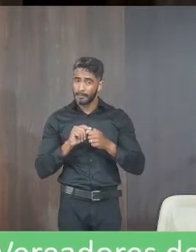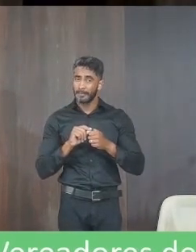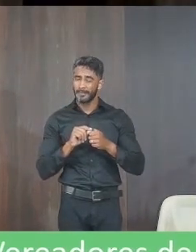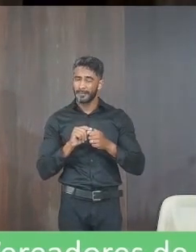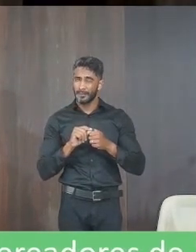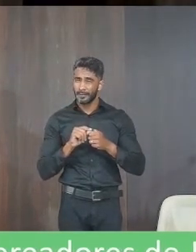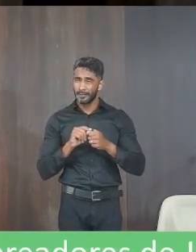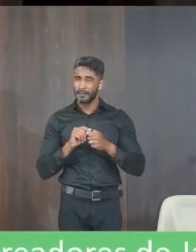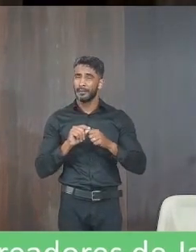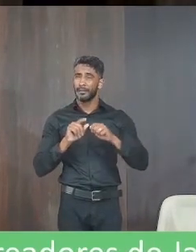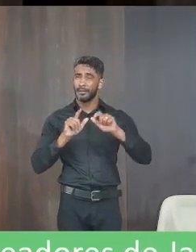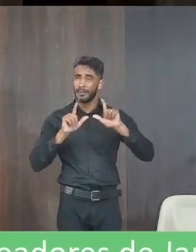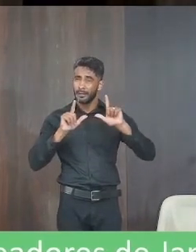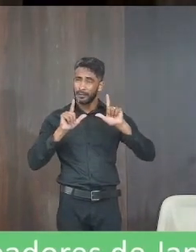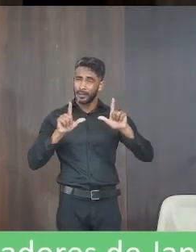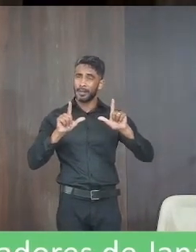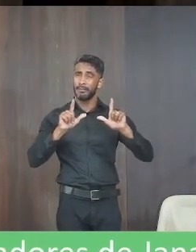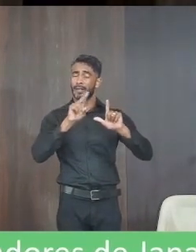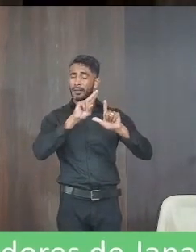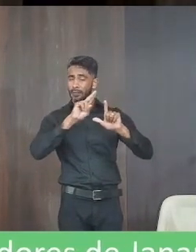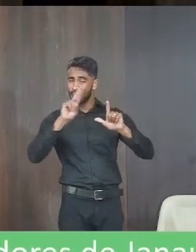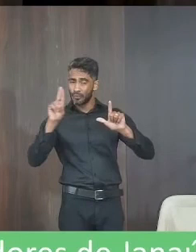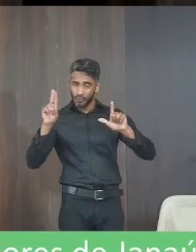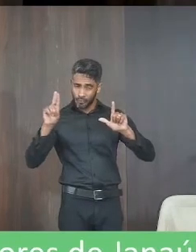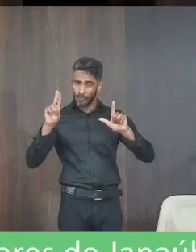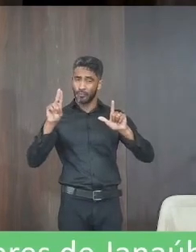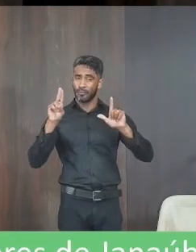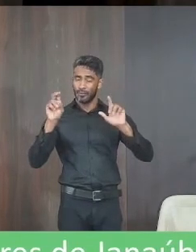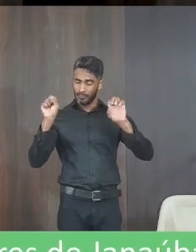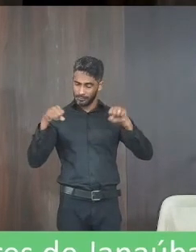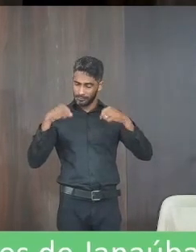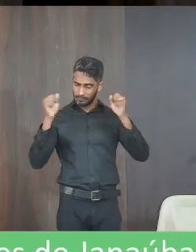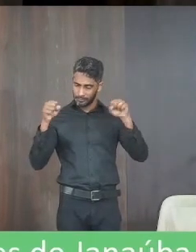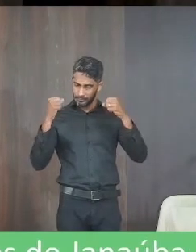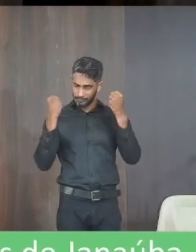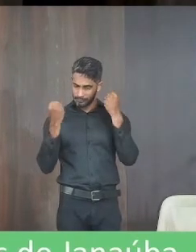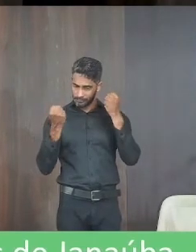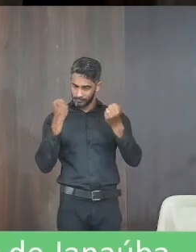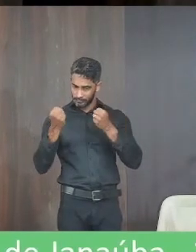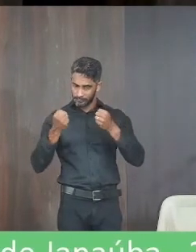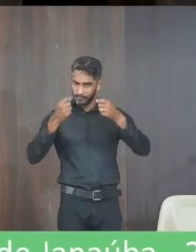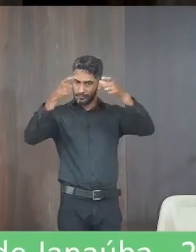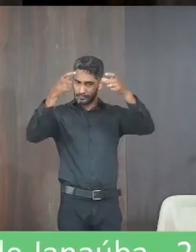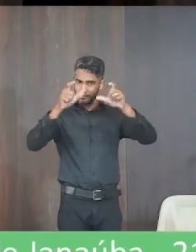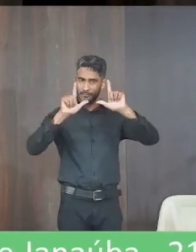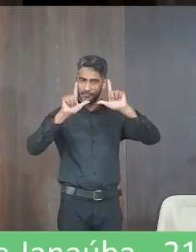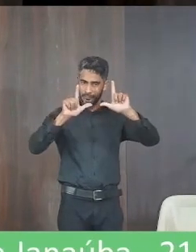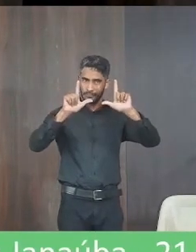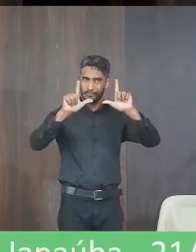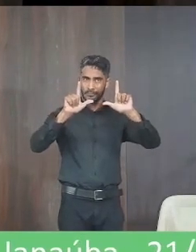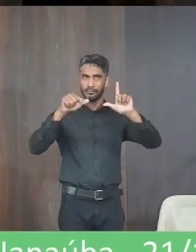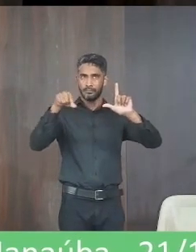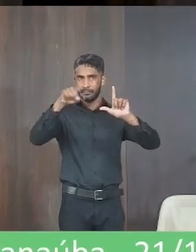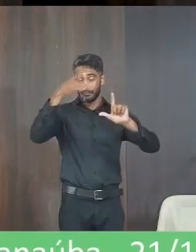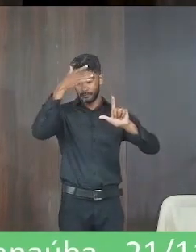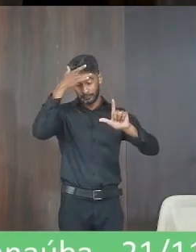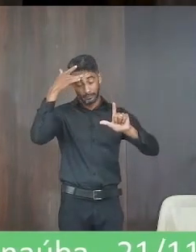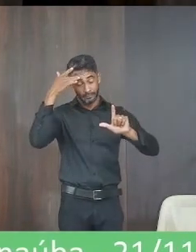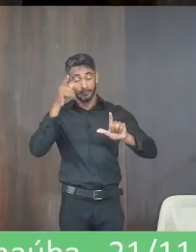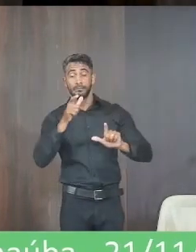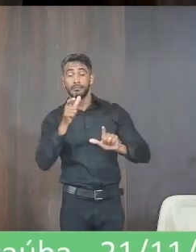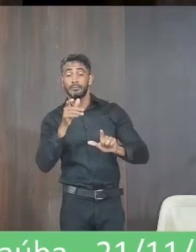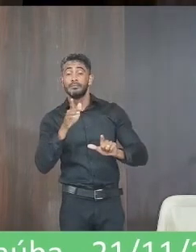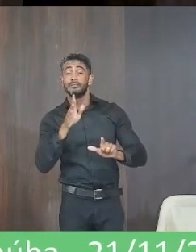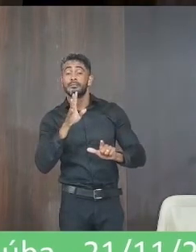que a placa com a denominação da Academia da Saúde Junto da Silva Caldas seja fixada no local para que os munícipes tomem ciência da nomeação do local